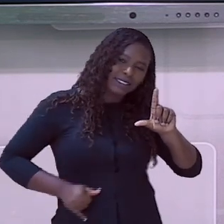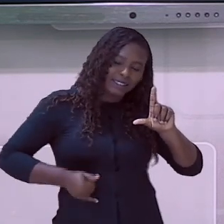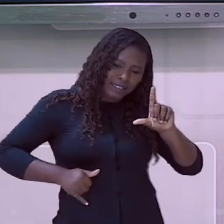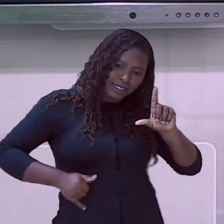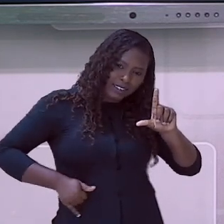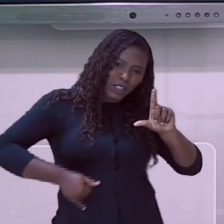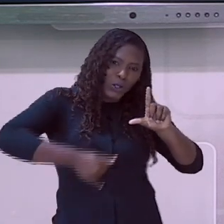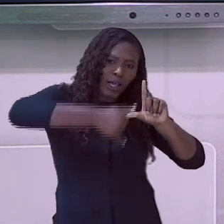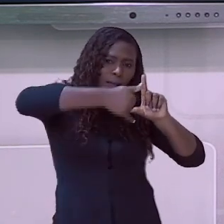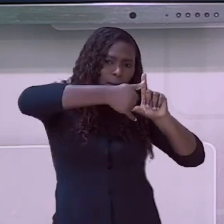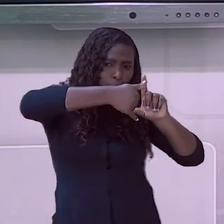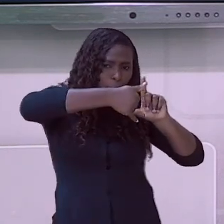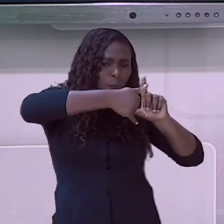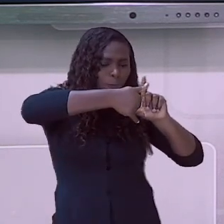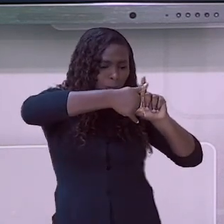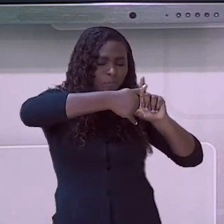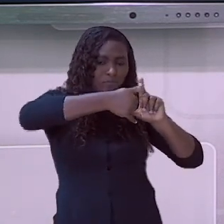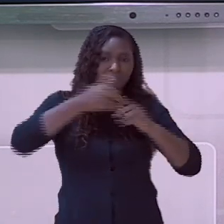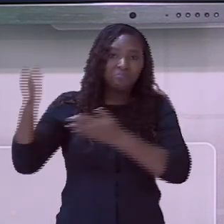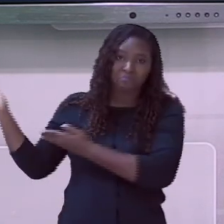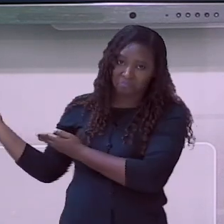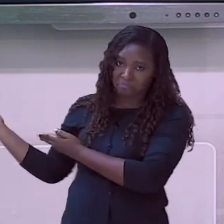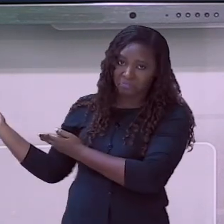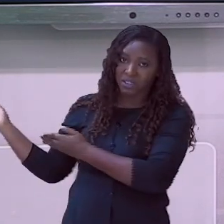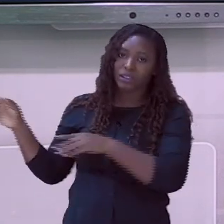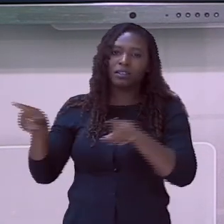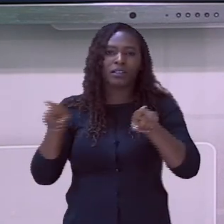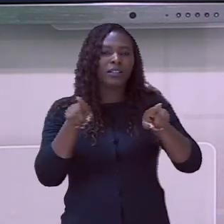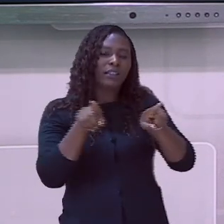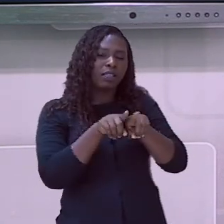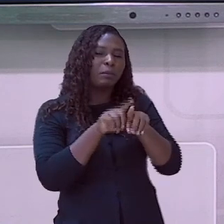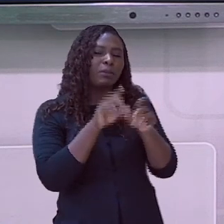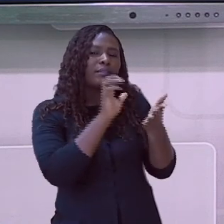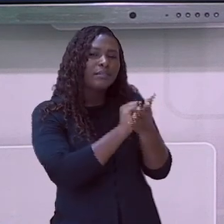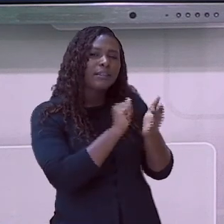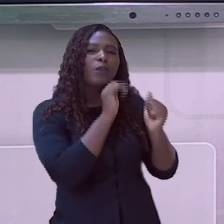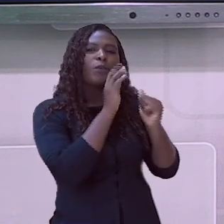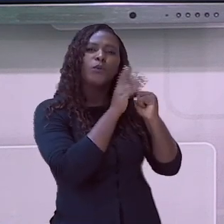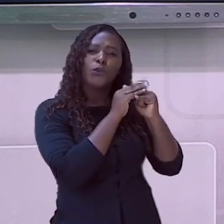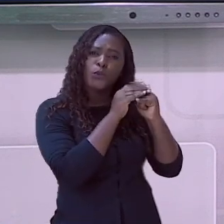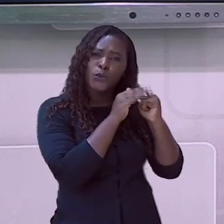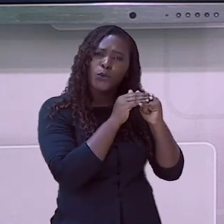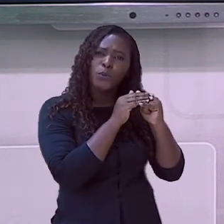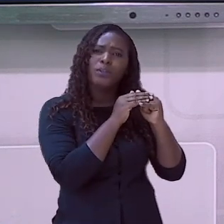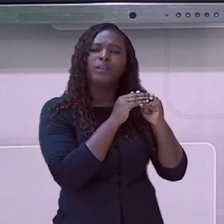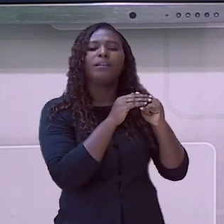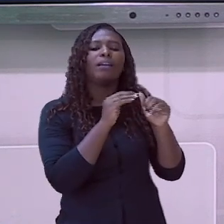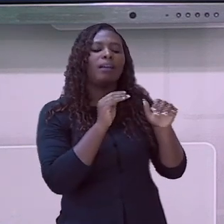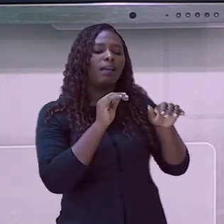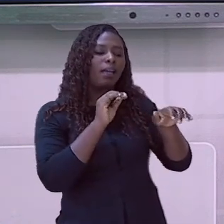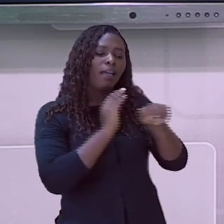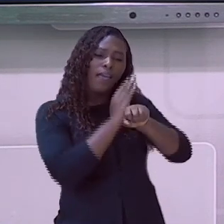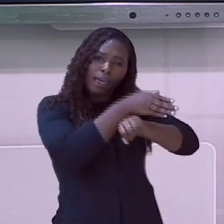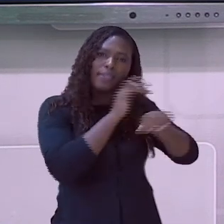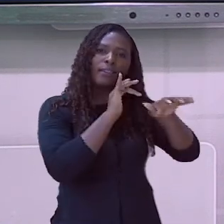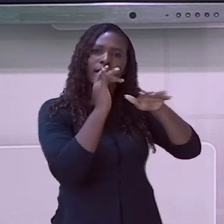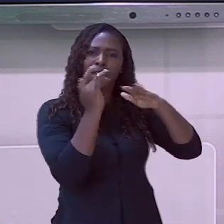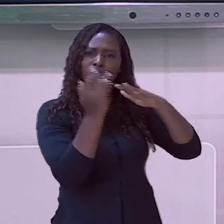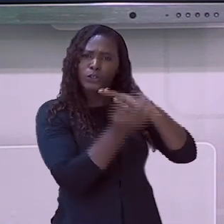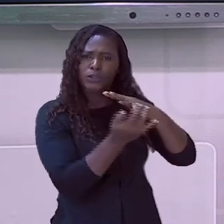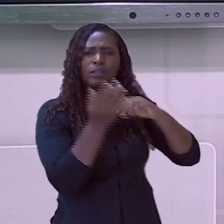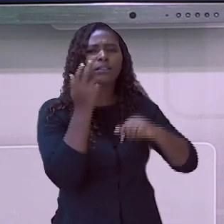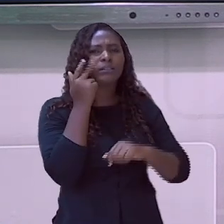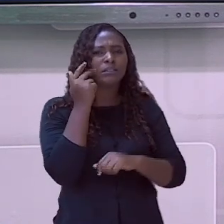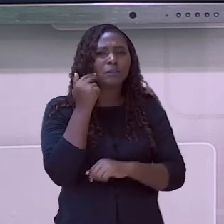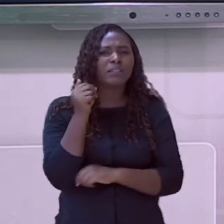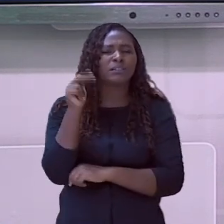celular na imagem que aparece no canto da tela. Se inscreva em nosso canal do YouTube e acesse nossas redes